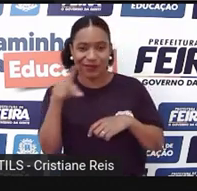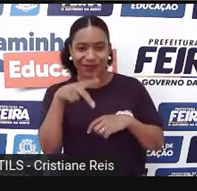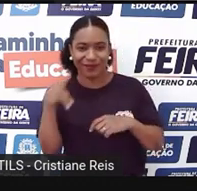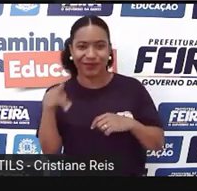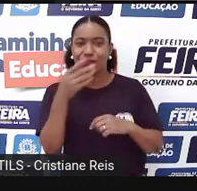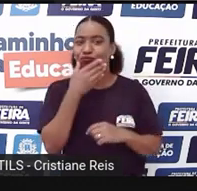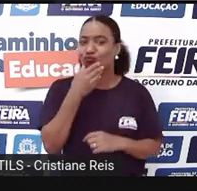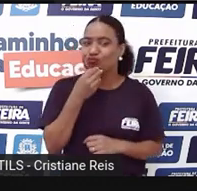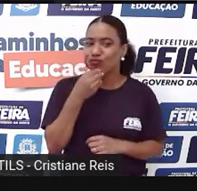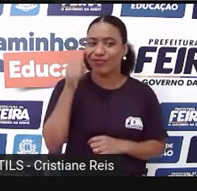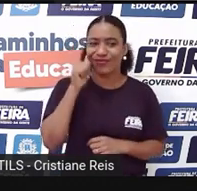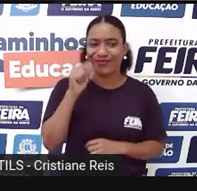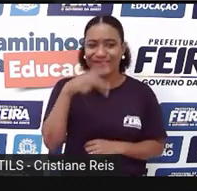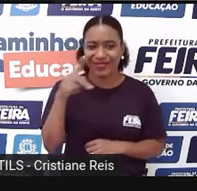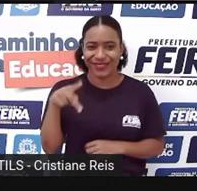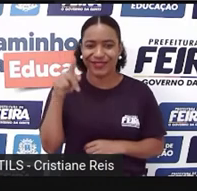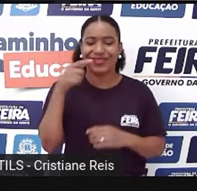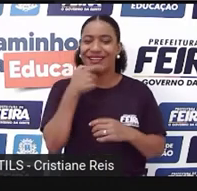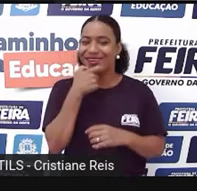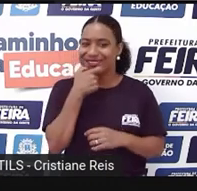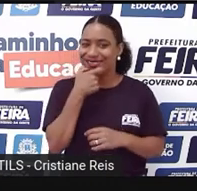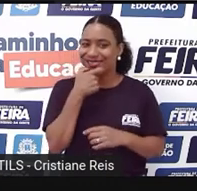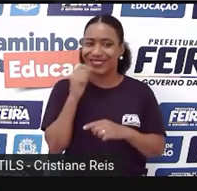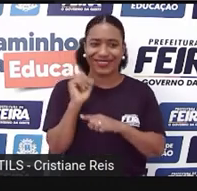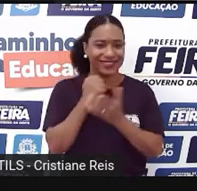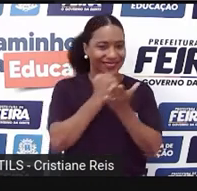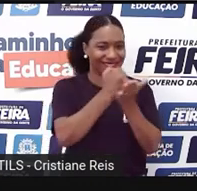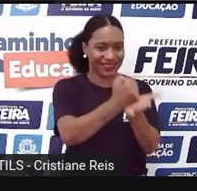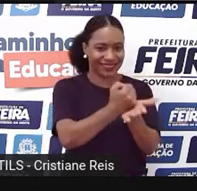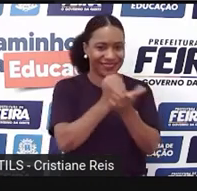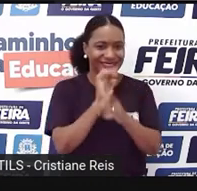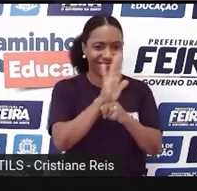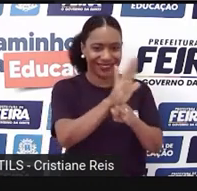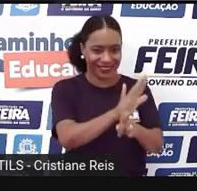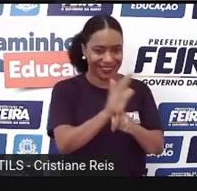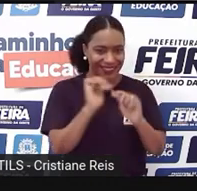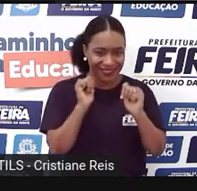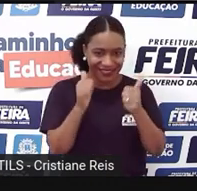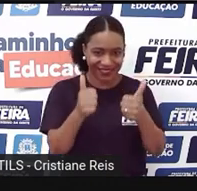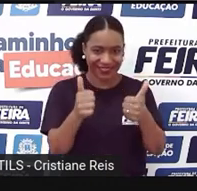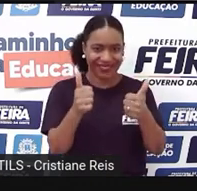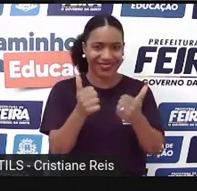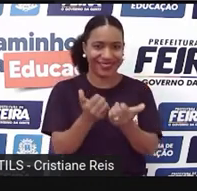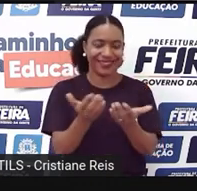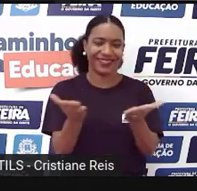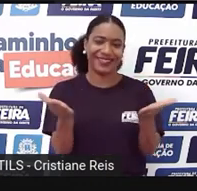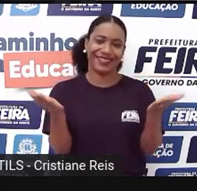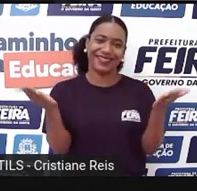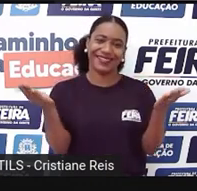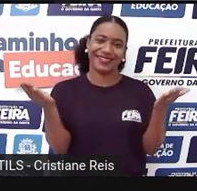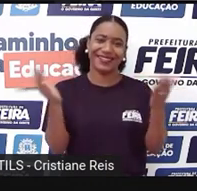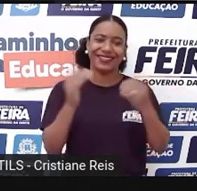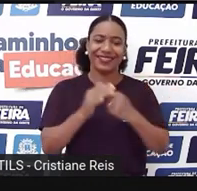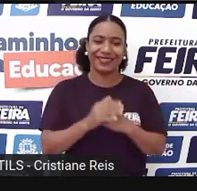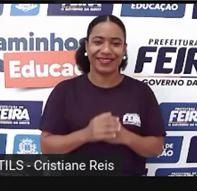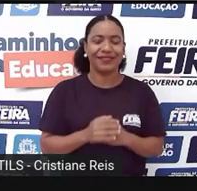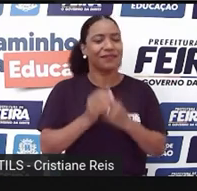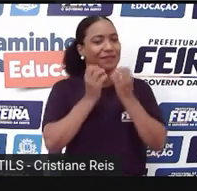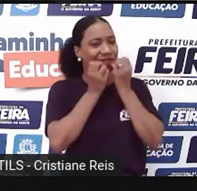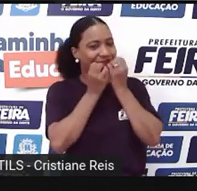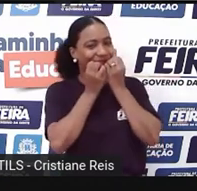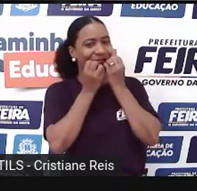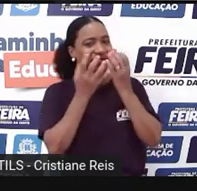Da sua Ou do seu professor De inglês Da sua escola Ok Be very creative Então seja